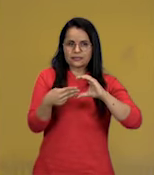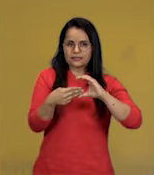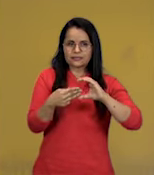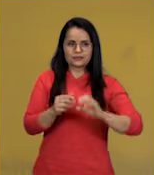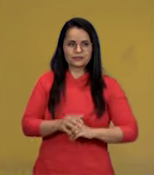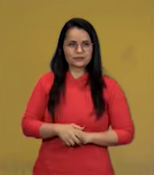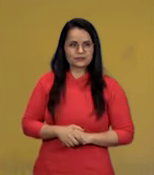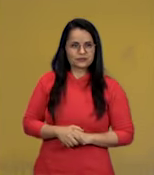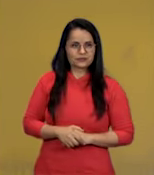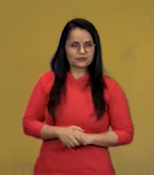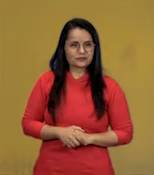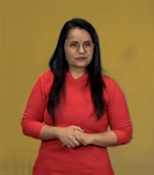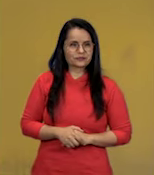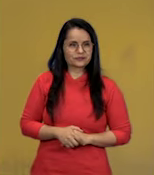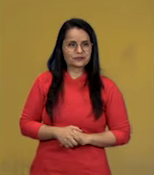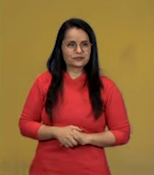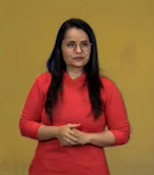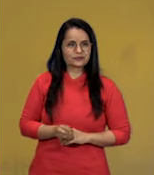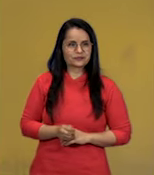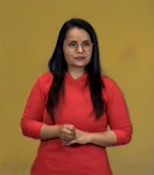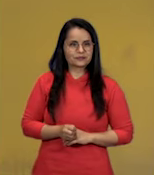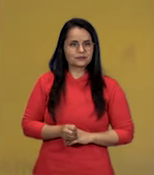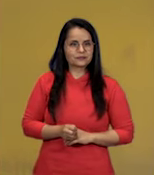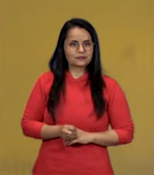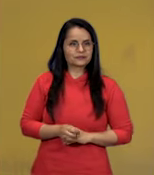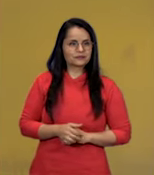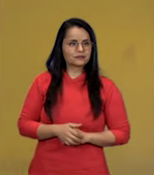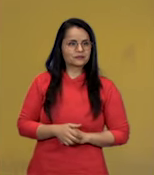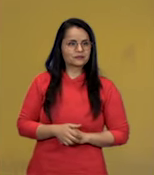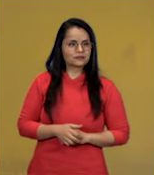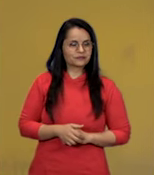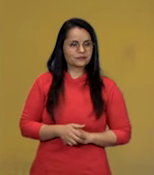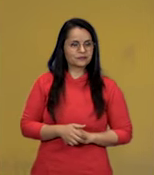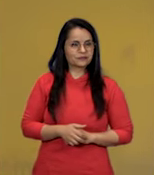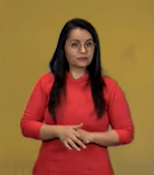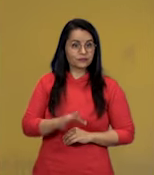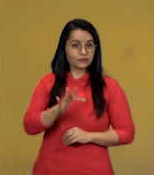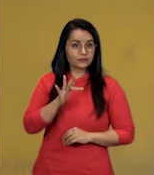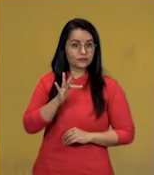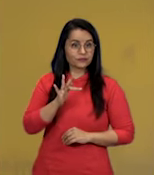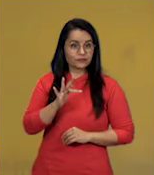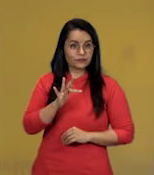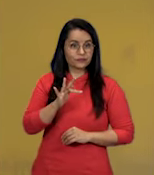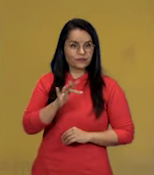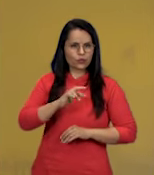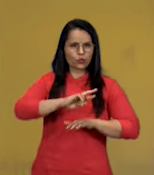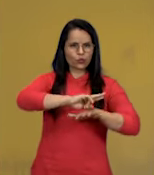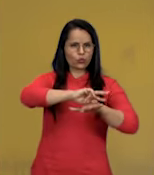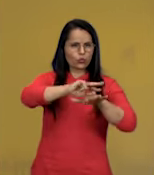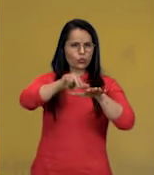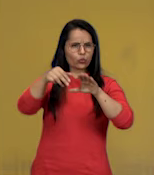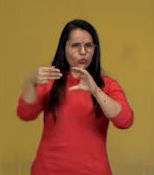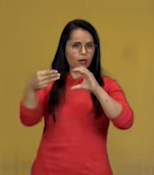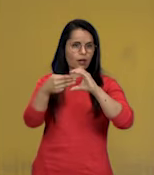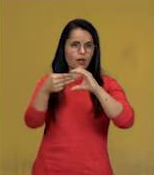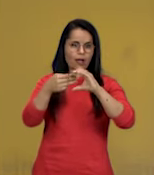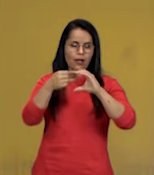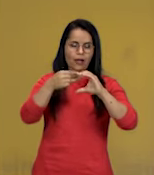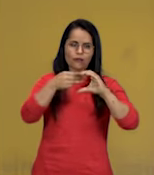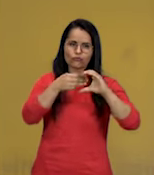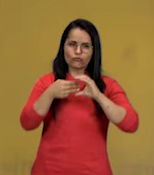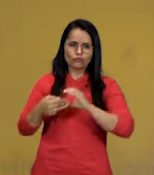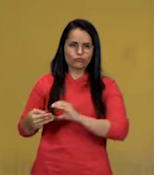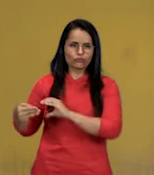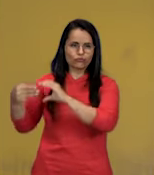ser pluricelular possui